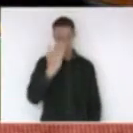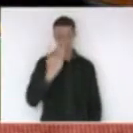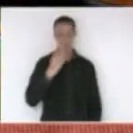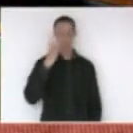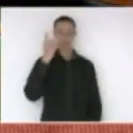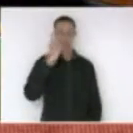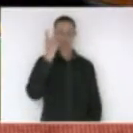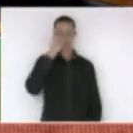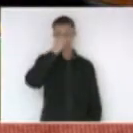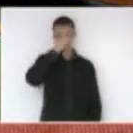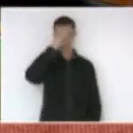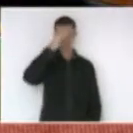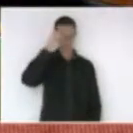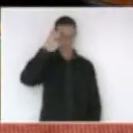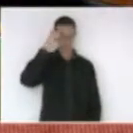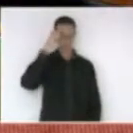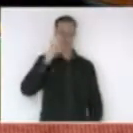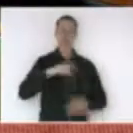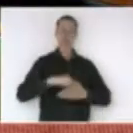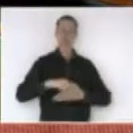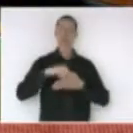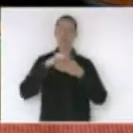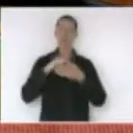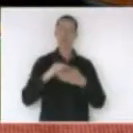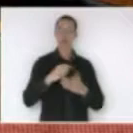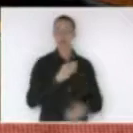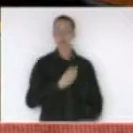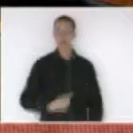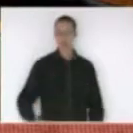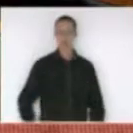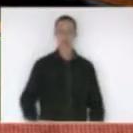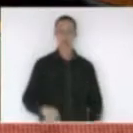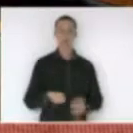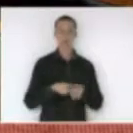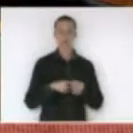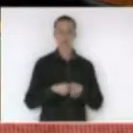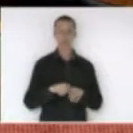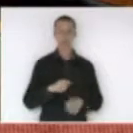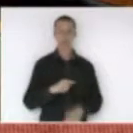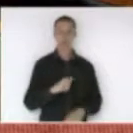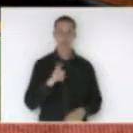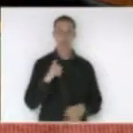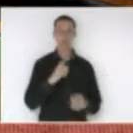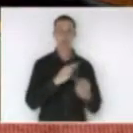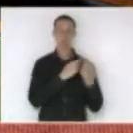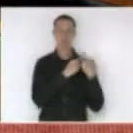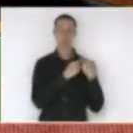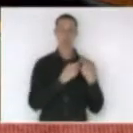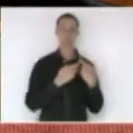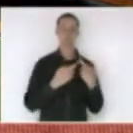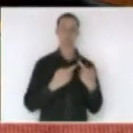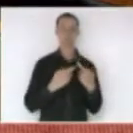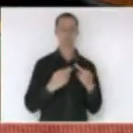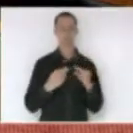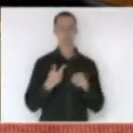deputado Darcy líder do governo que também se compromete com todos nós aqui de irmos em busca da criação de um programa específico já que perdemos